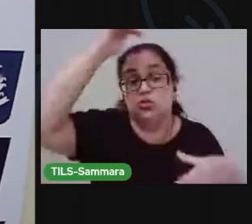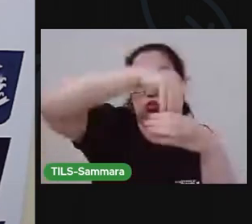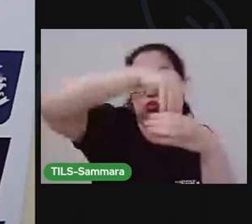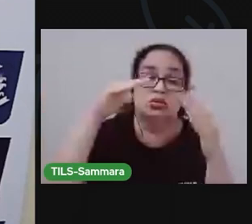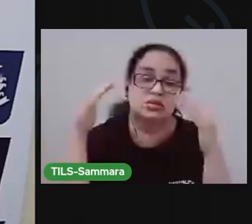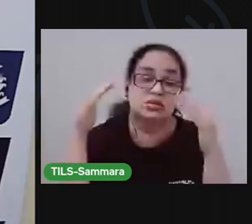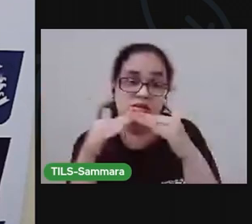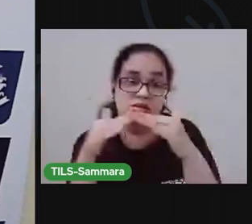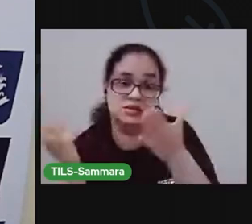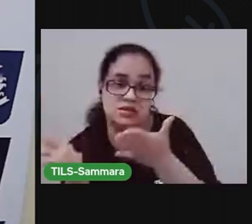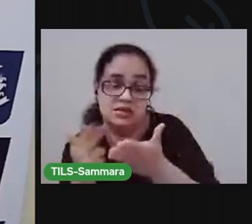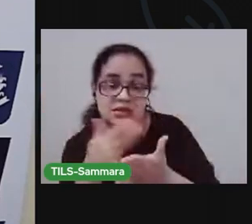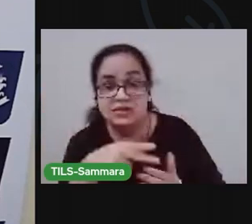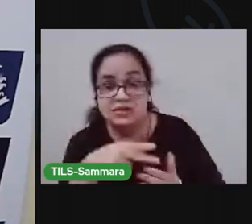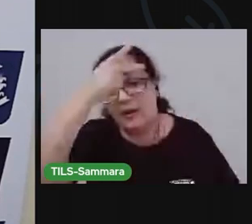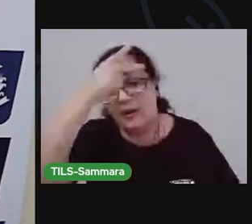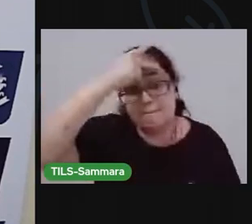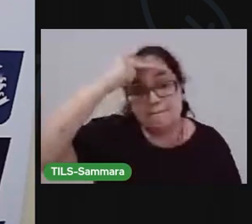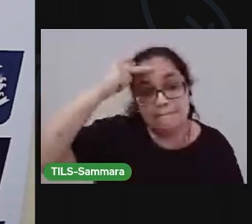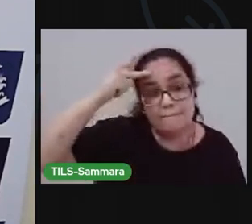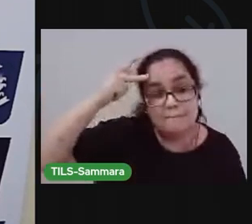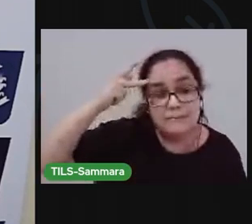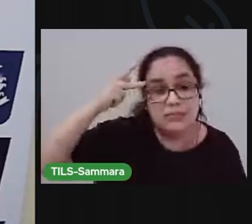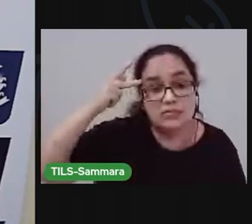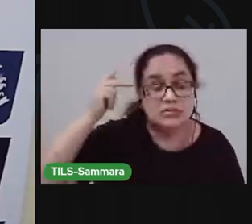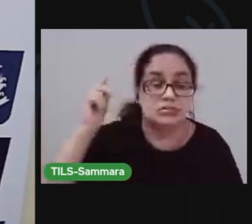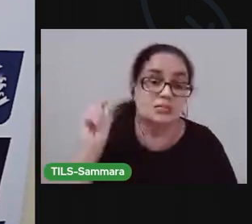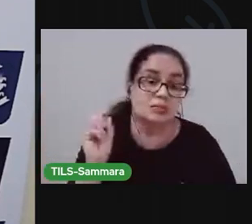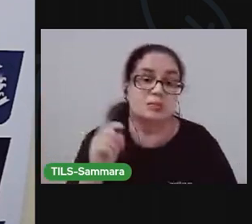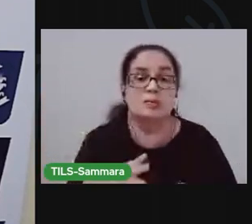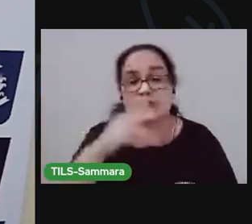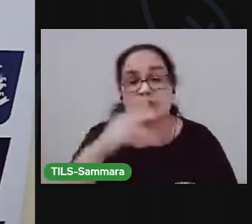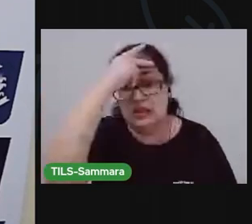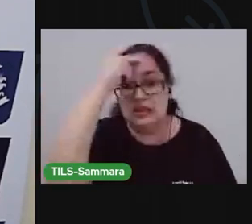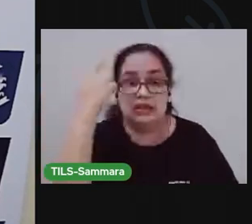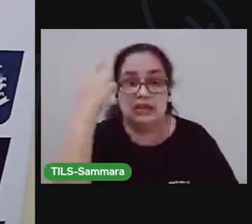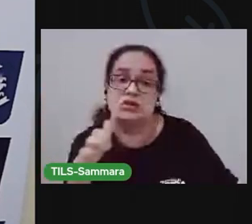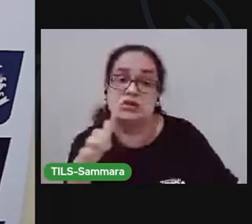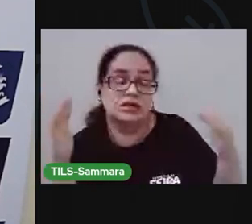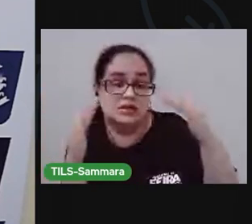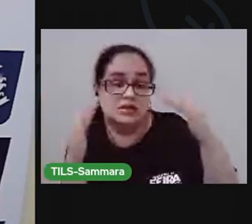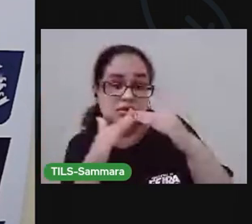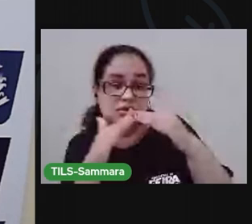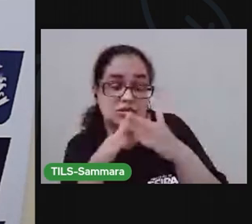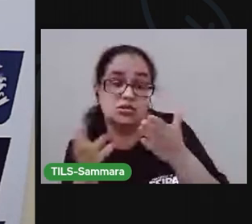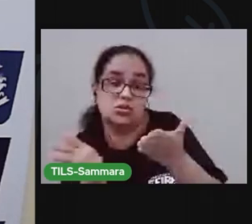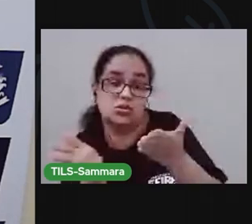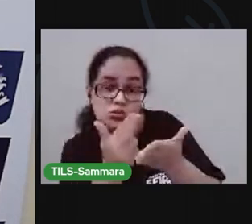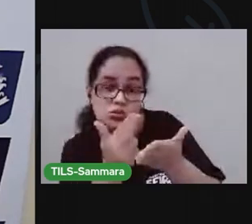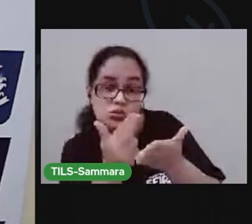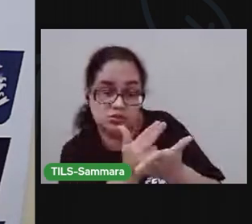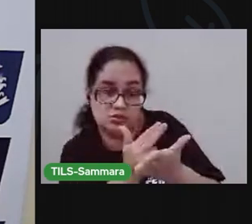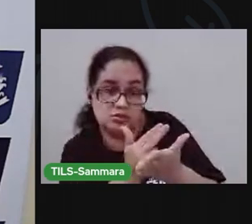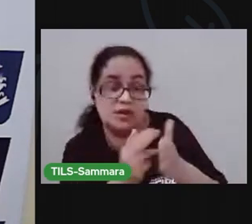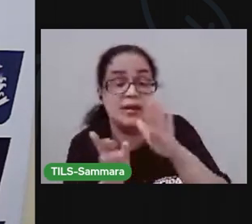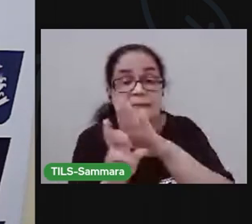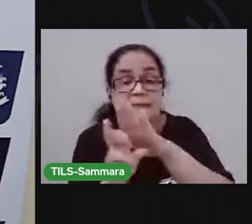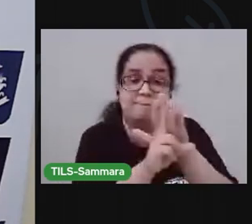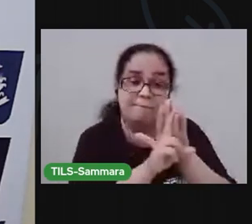tem que desenhar pessoas. Né? Pelas pessoas que não tem em casa. Você vai fazer um desenho pra representar elas.